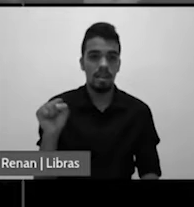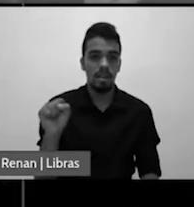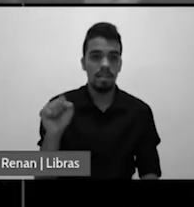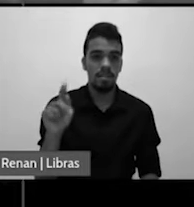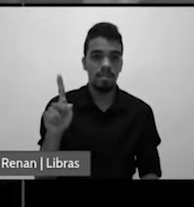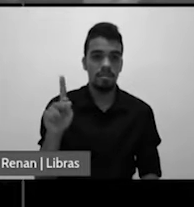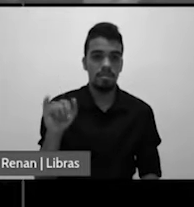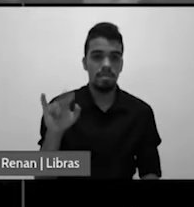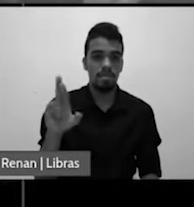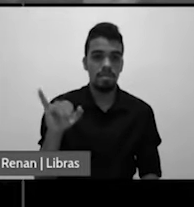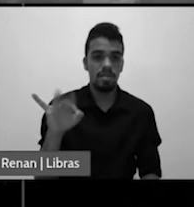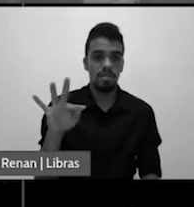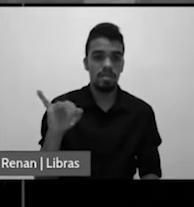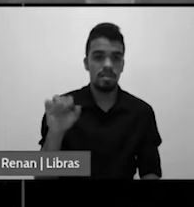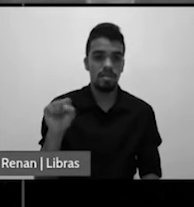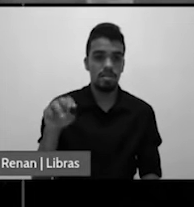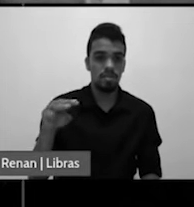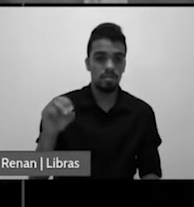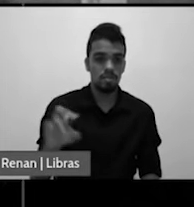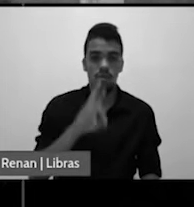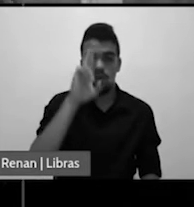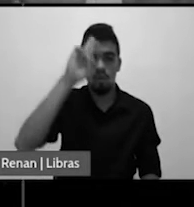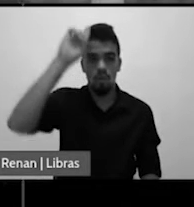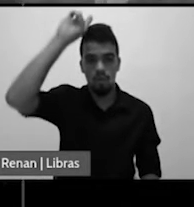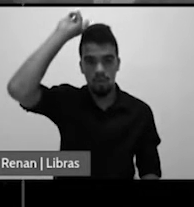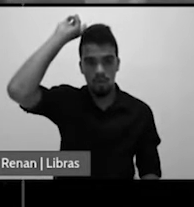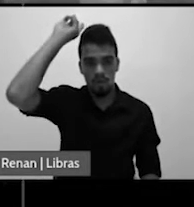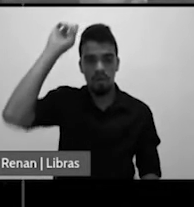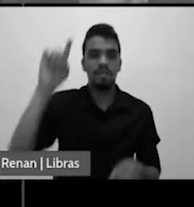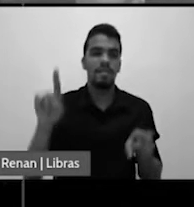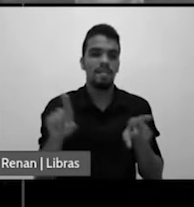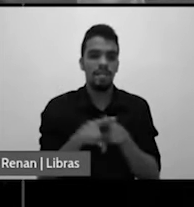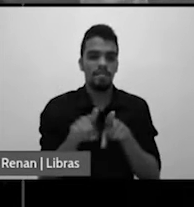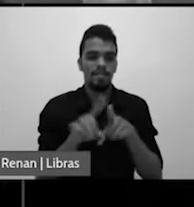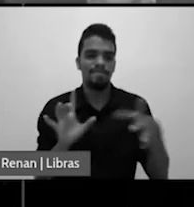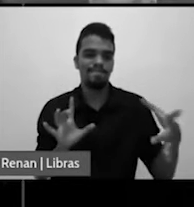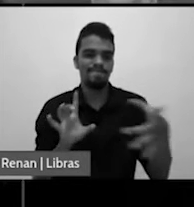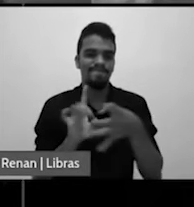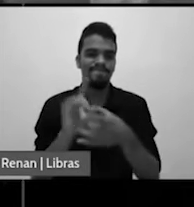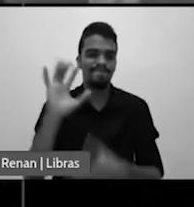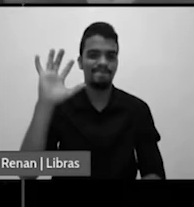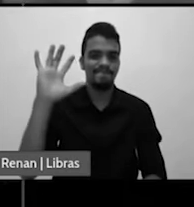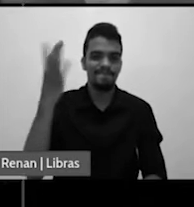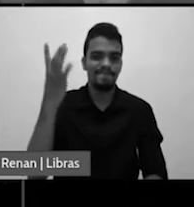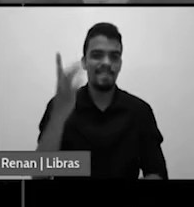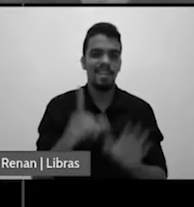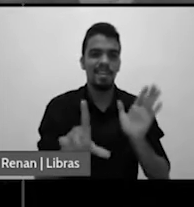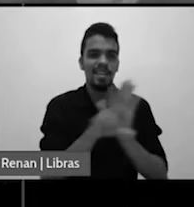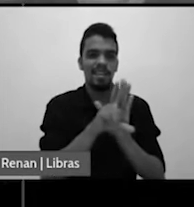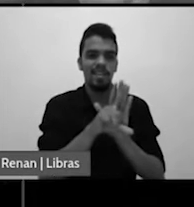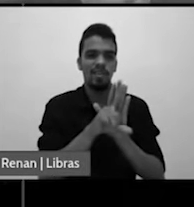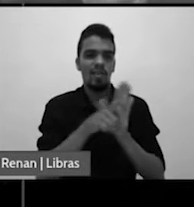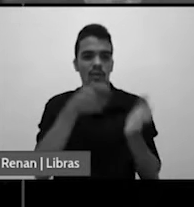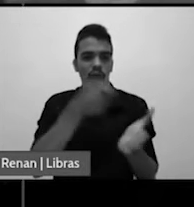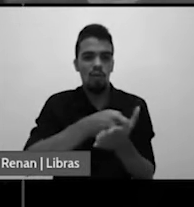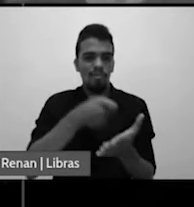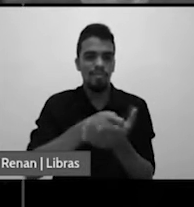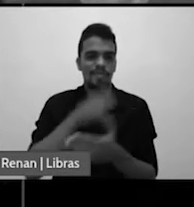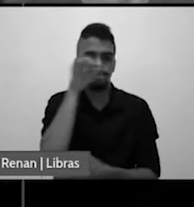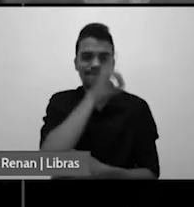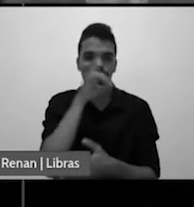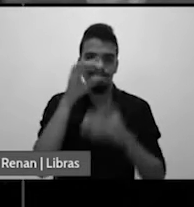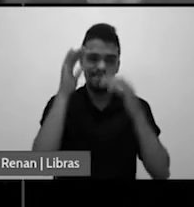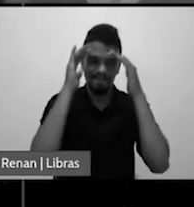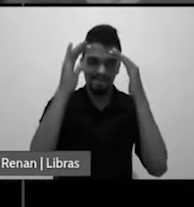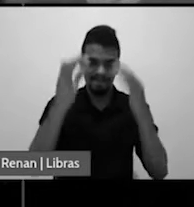a lei dominical muito bem nós temos aqui alguns acontecimentos para compartilhar no início do século